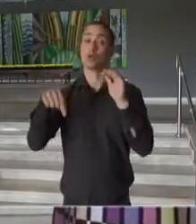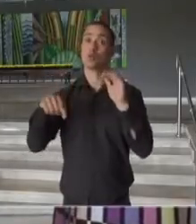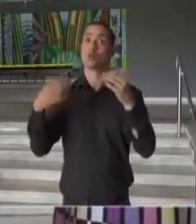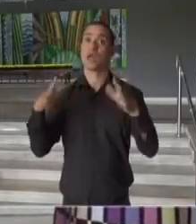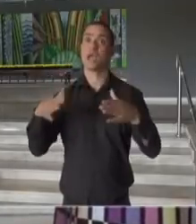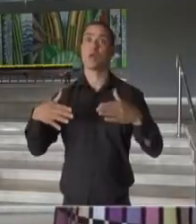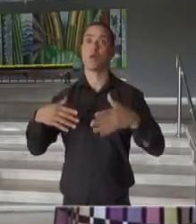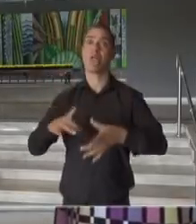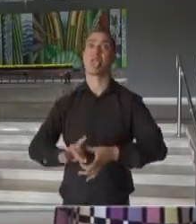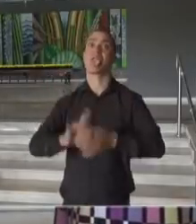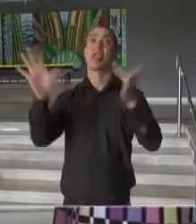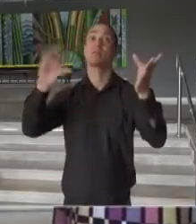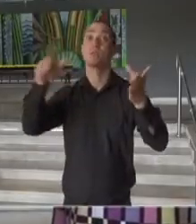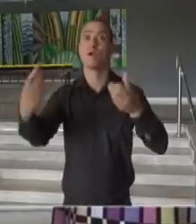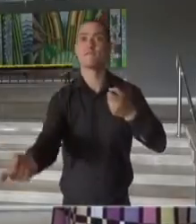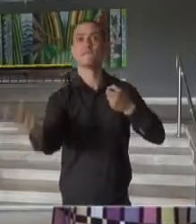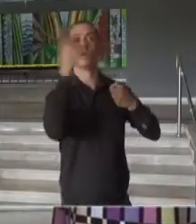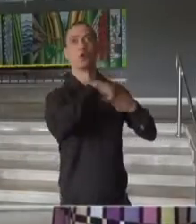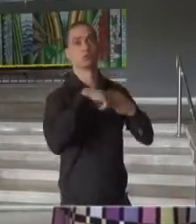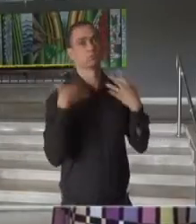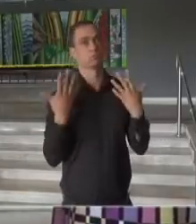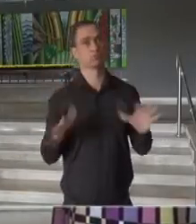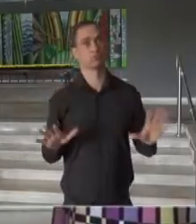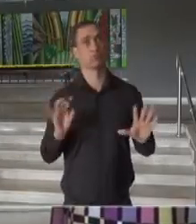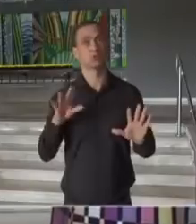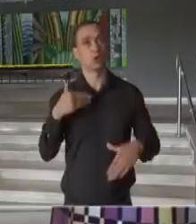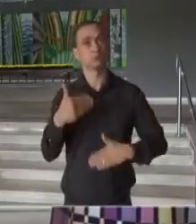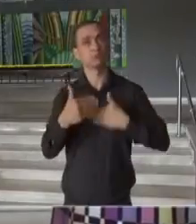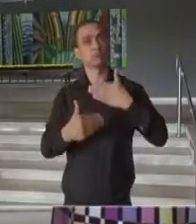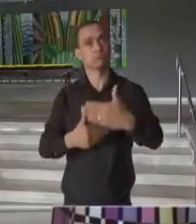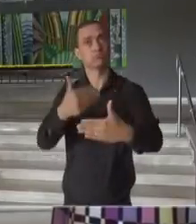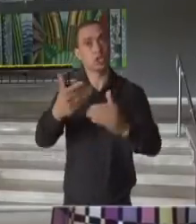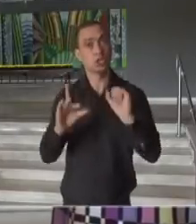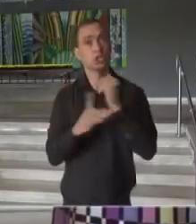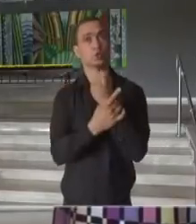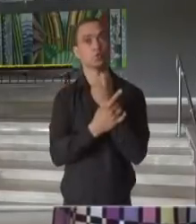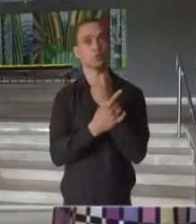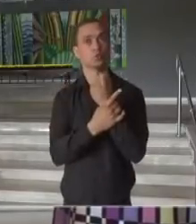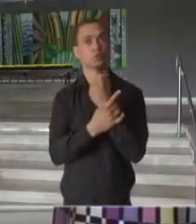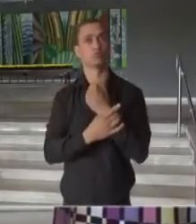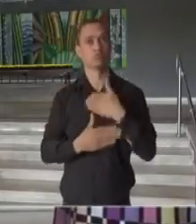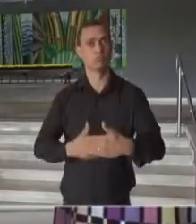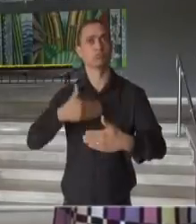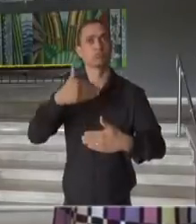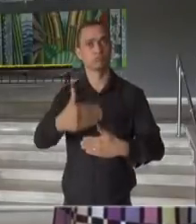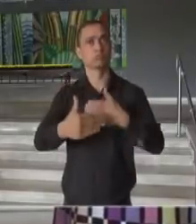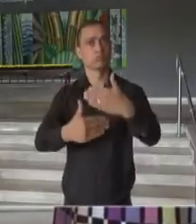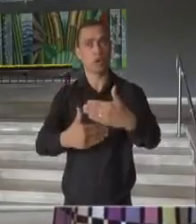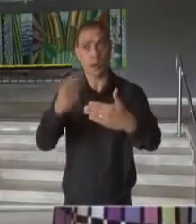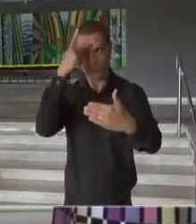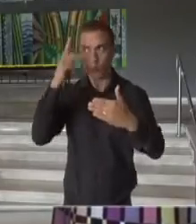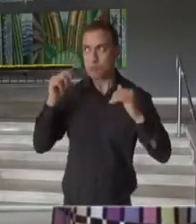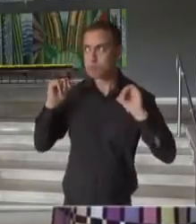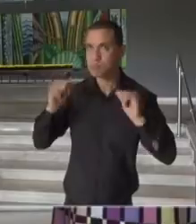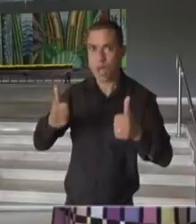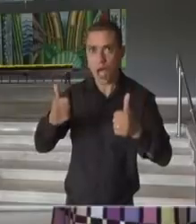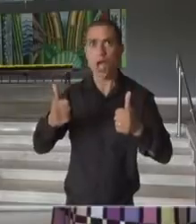queremos dar um passo atrás, e sim passos adiante, passos seguros, passos que permitam às pessoas